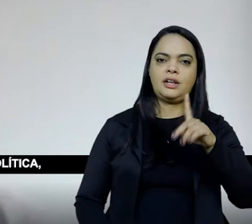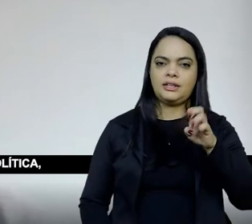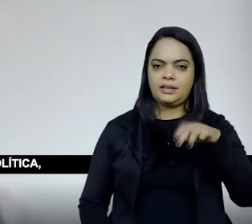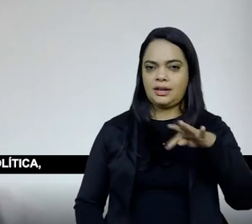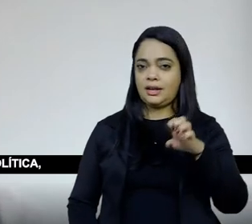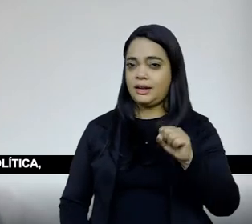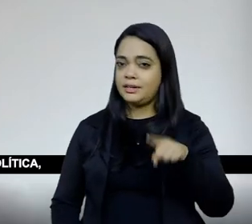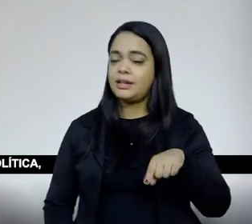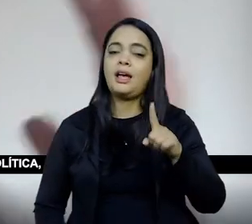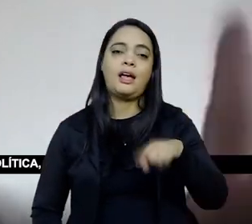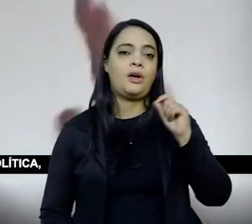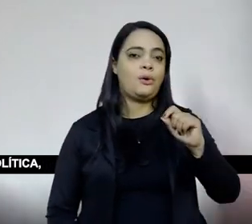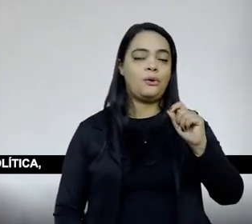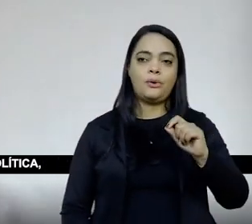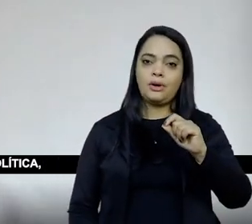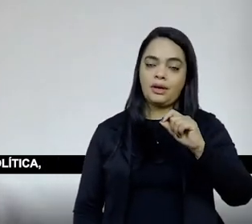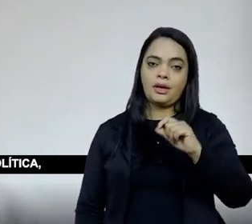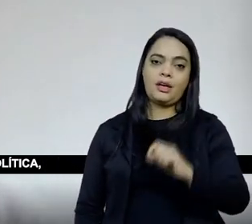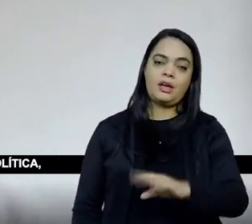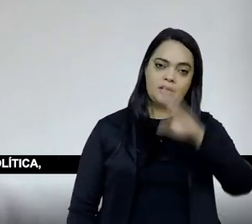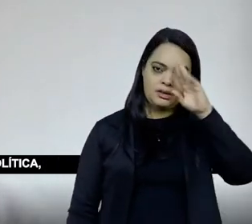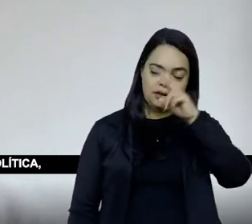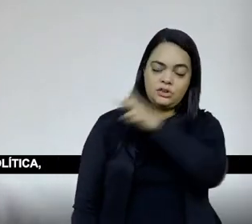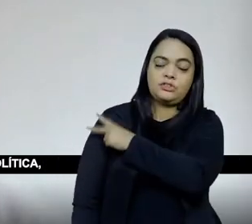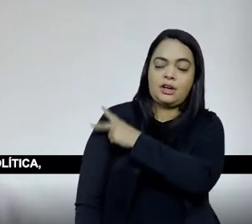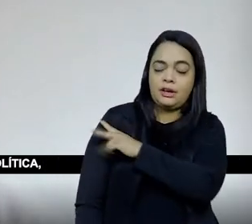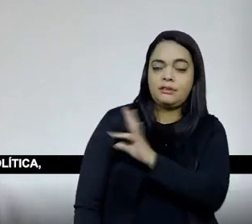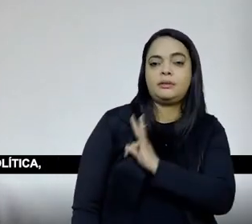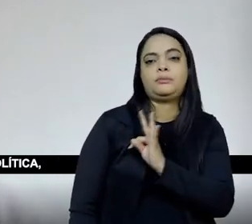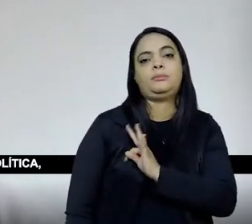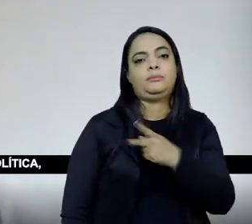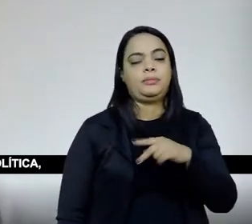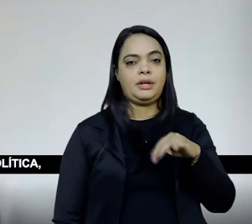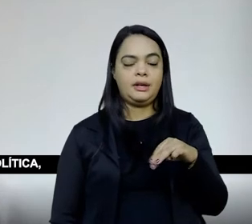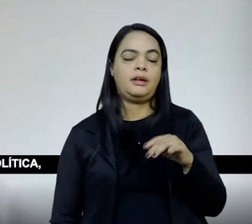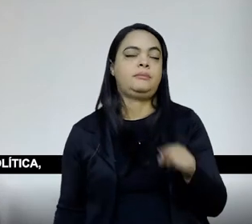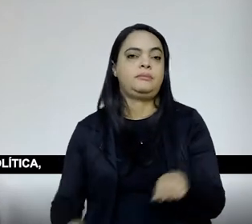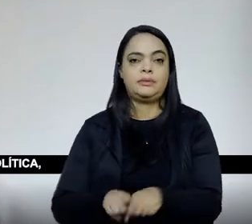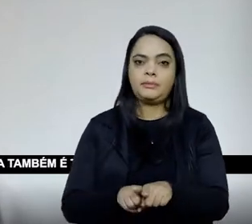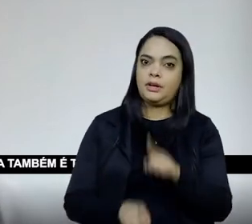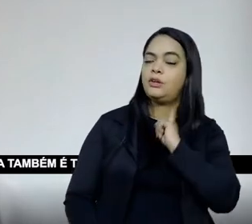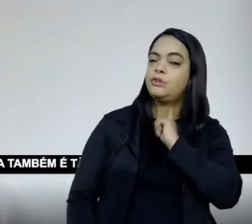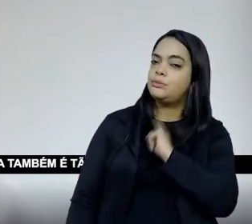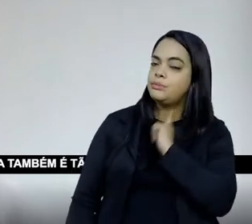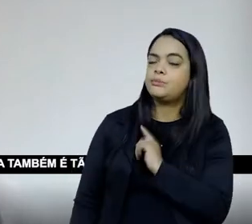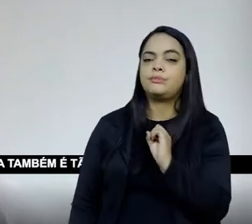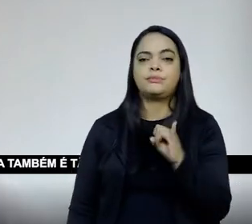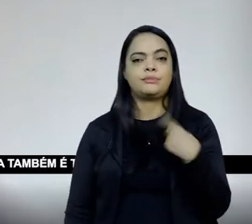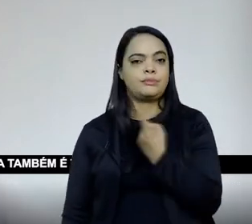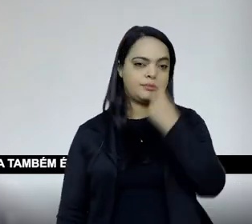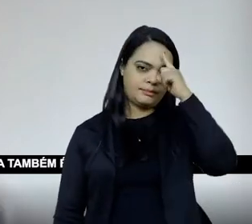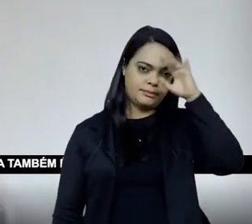Tiradentes, então, tudo isso, quer para a gente pensar essa questão da presença ostensiva dos militares na política, na cena social